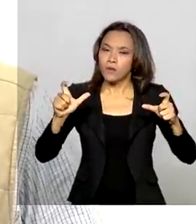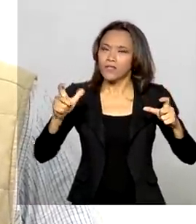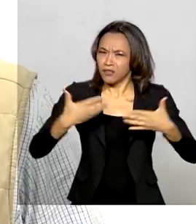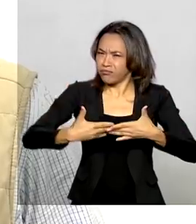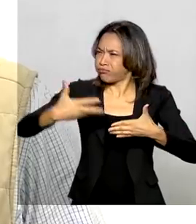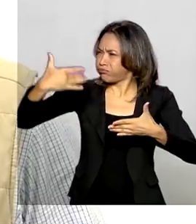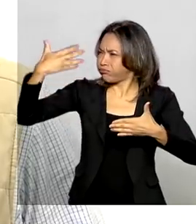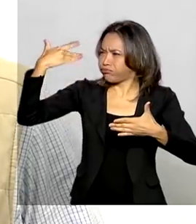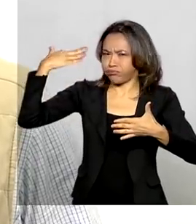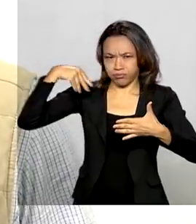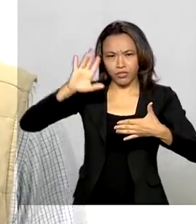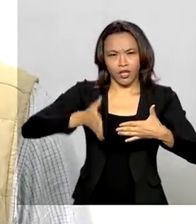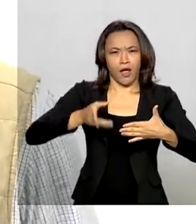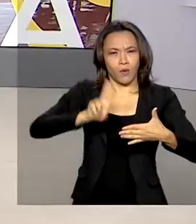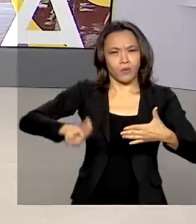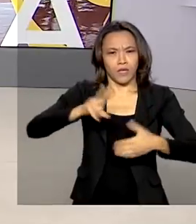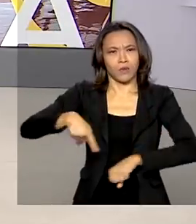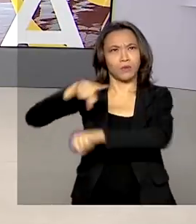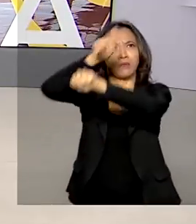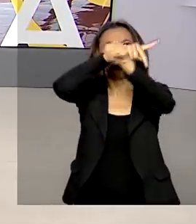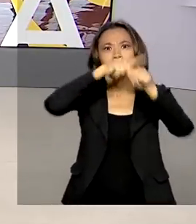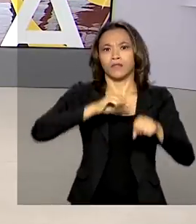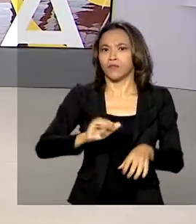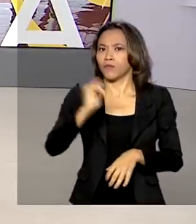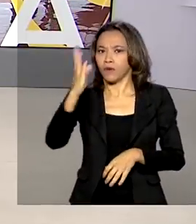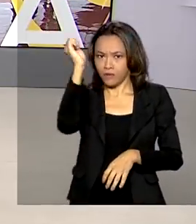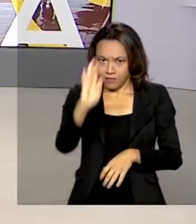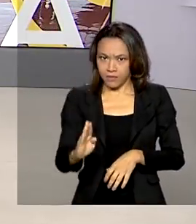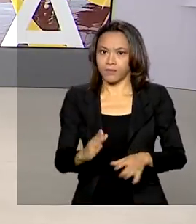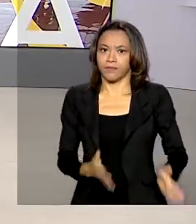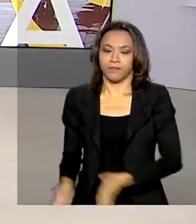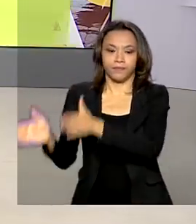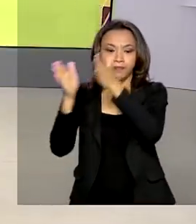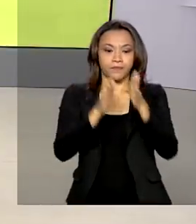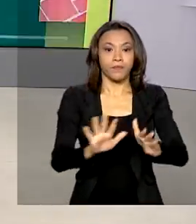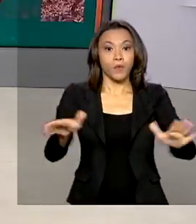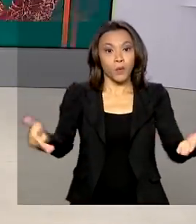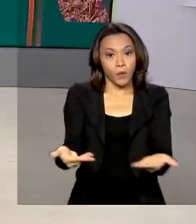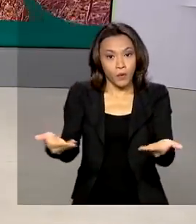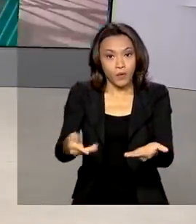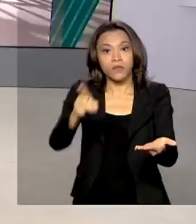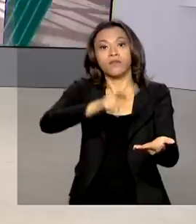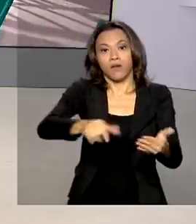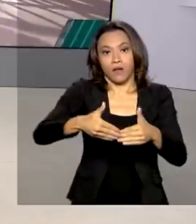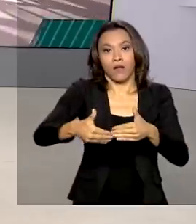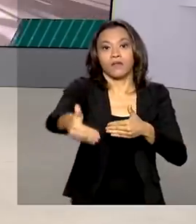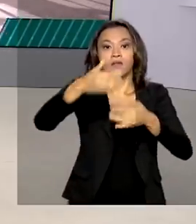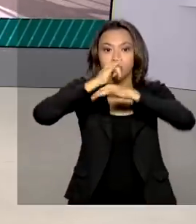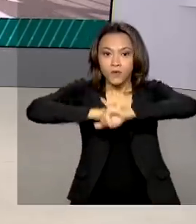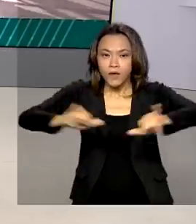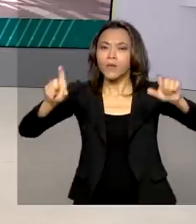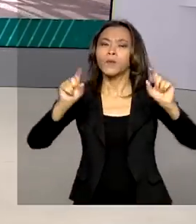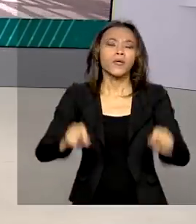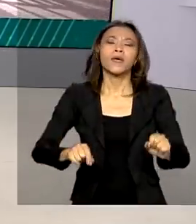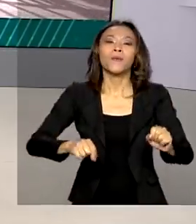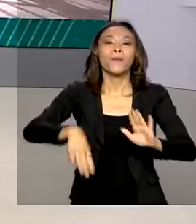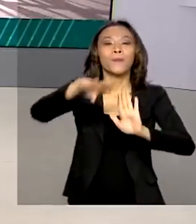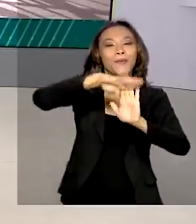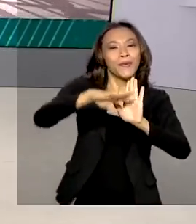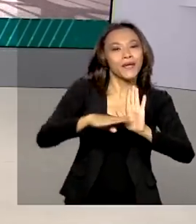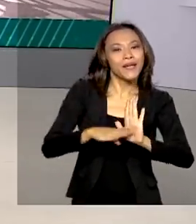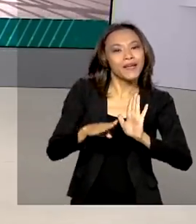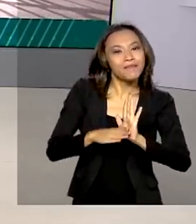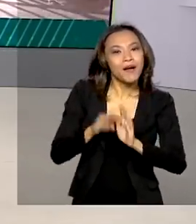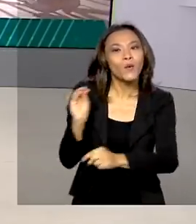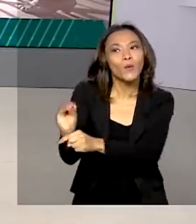utilizada nos países de primeiro mundo. E vai ser lançado hoje pelo governo federal o programa Adote um Parque, que